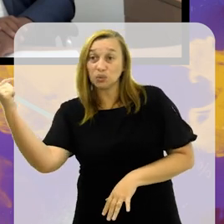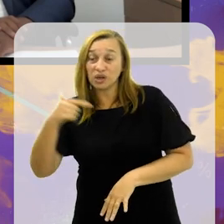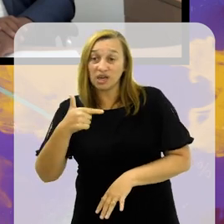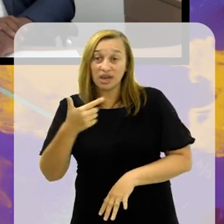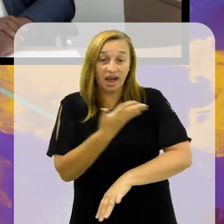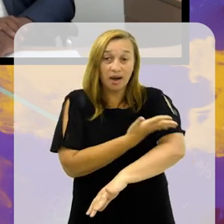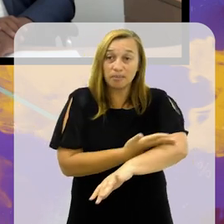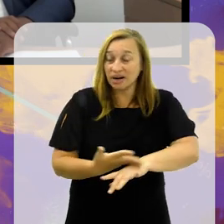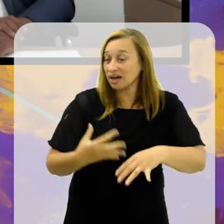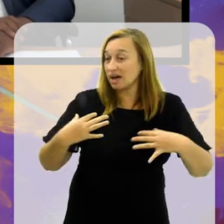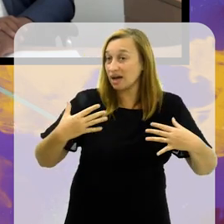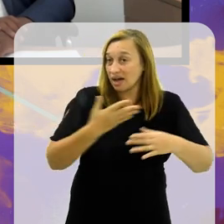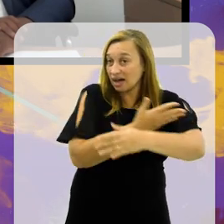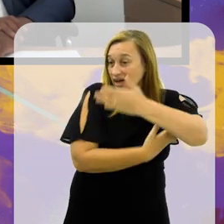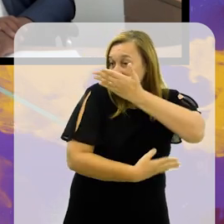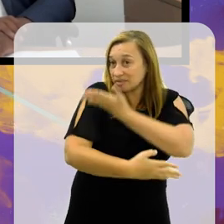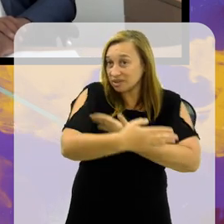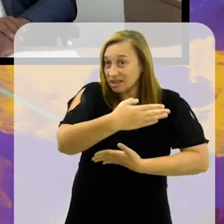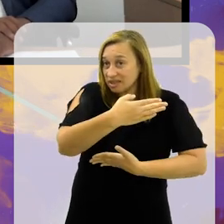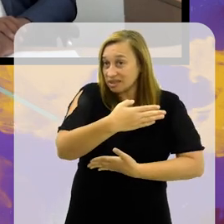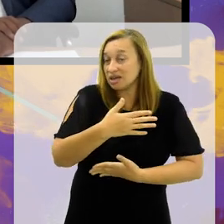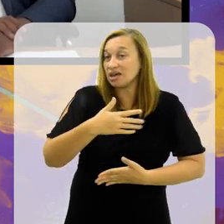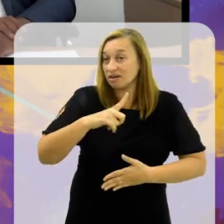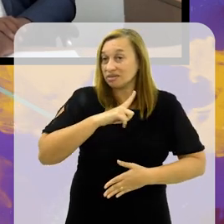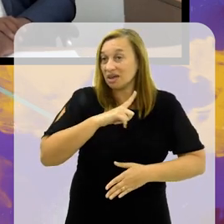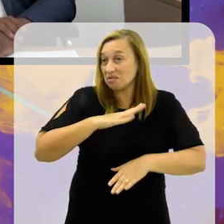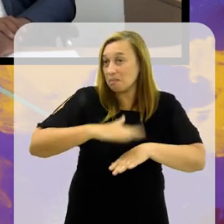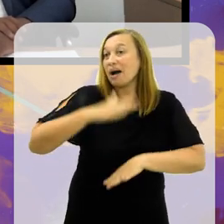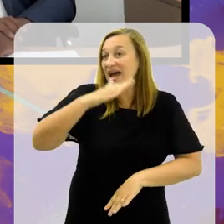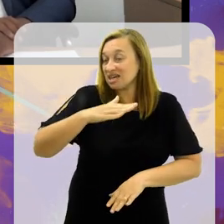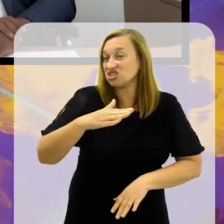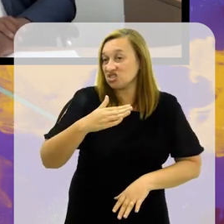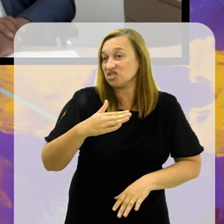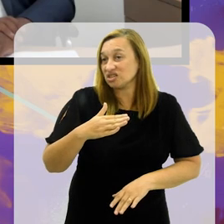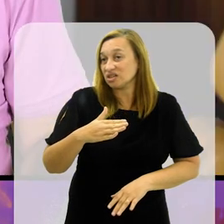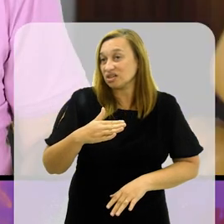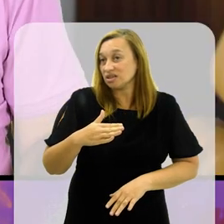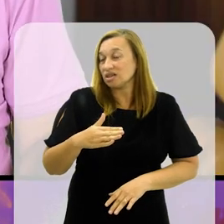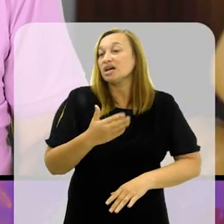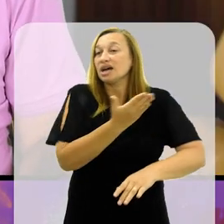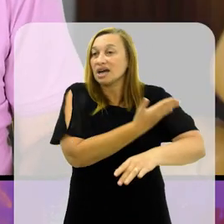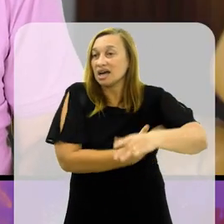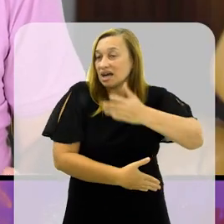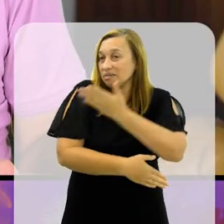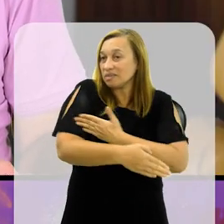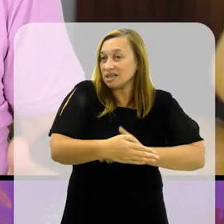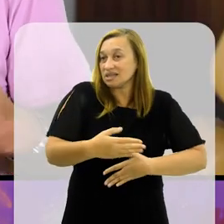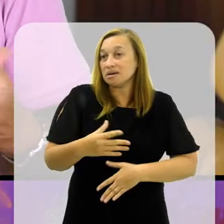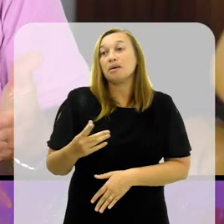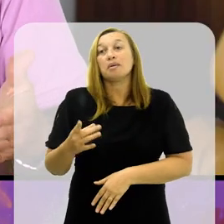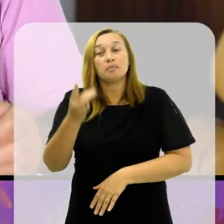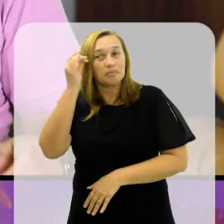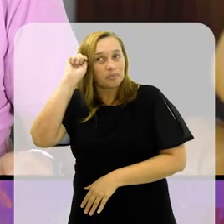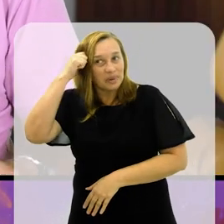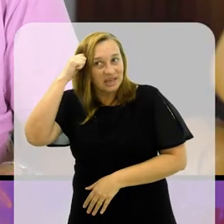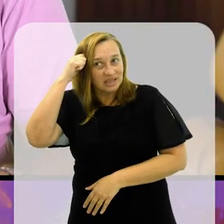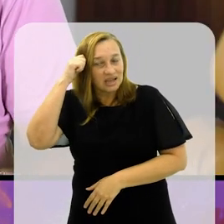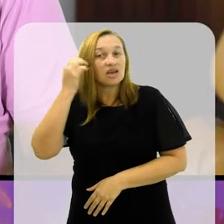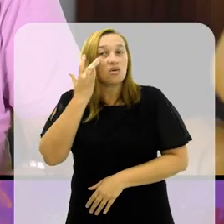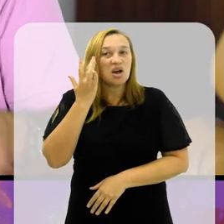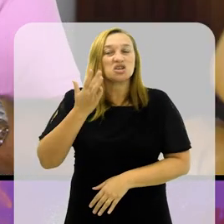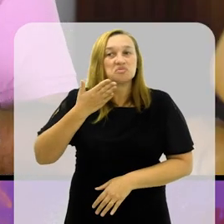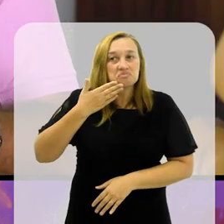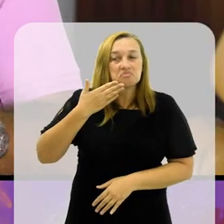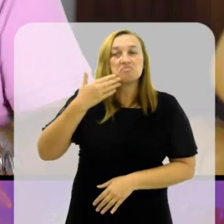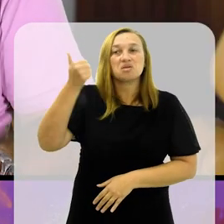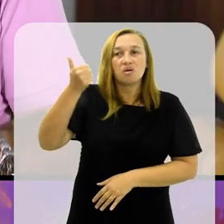do que a branca, tenho... É mais bonita, sim. Eu tenho até mais de uma camisa negra, preta, que o Vasco tem,